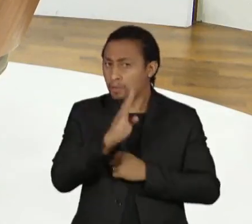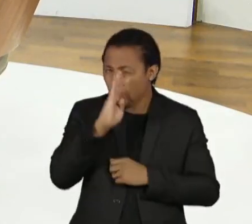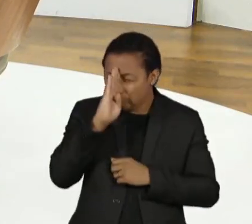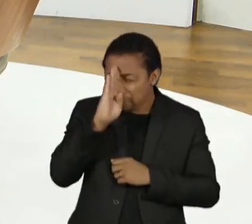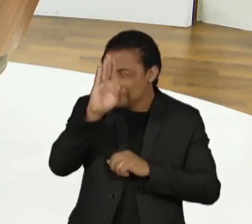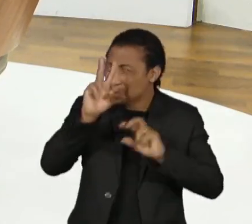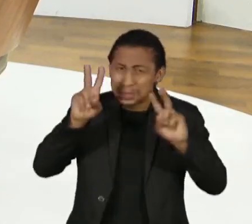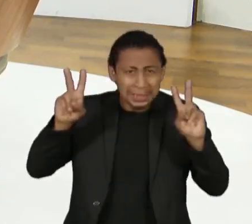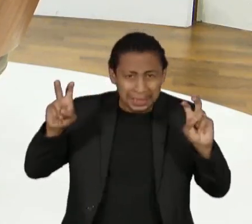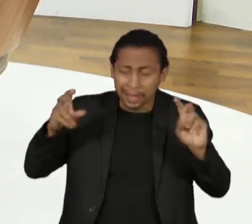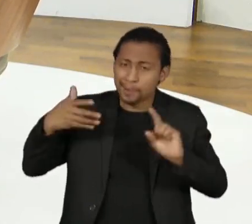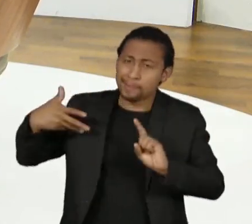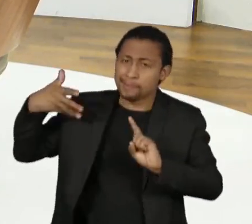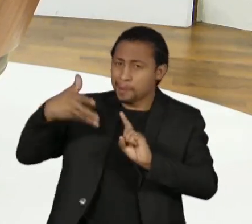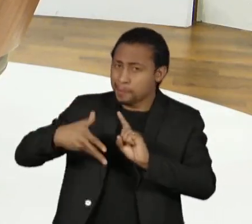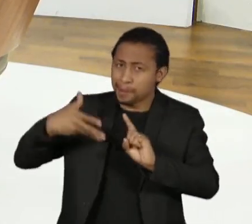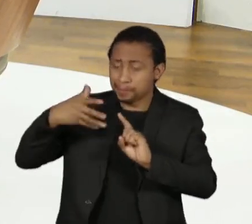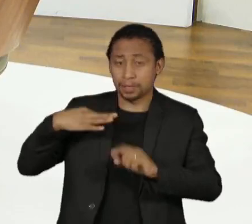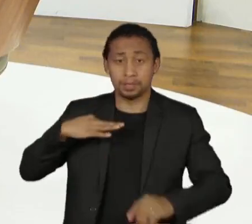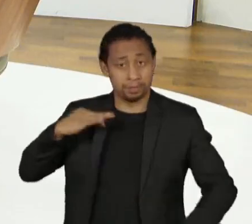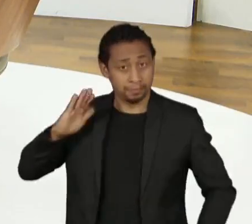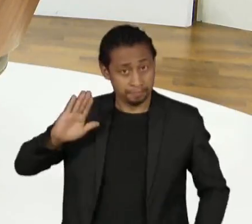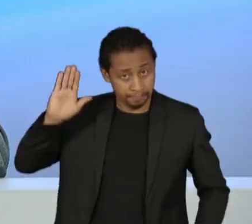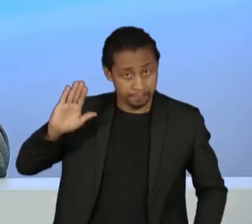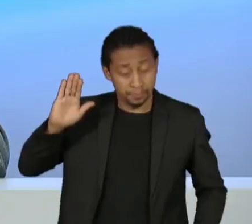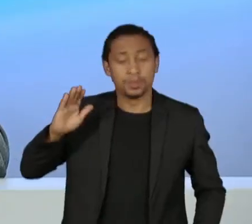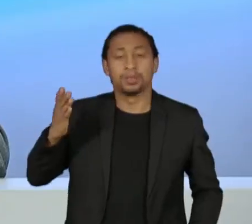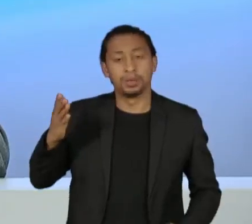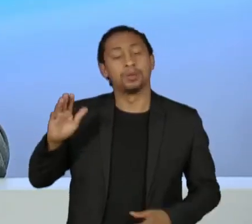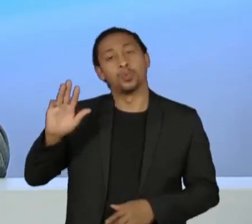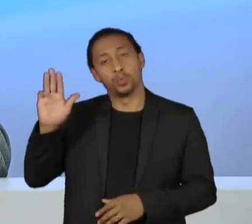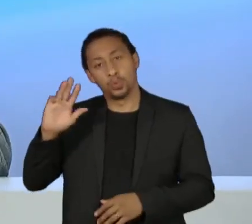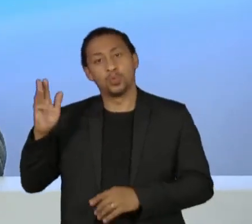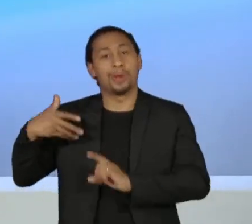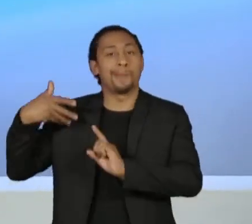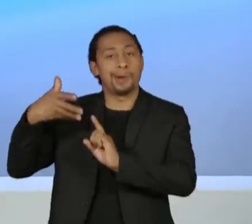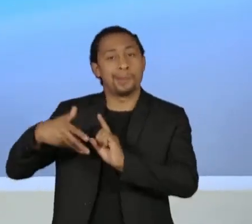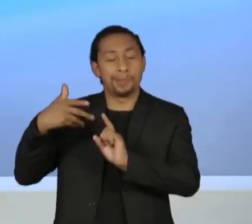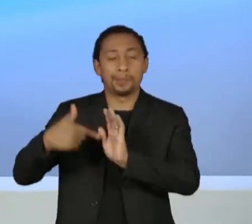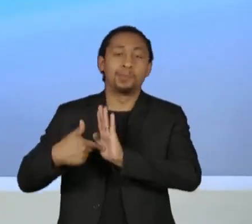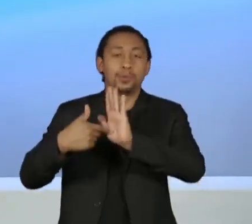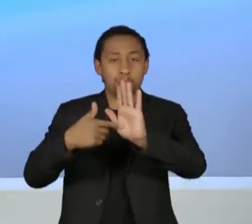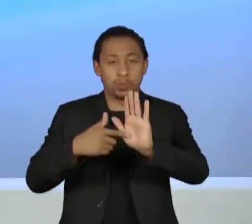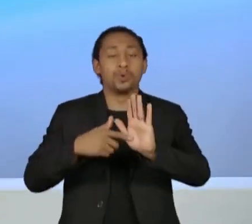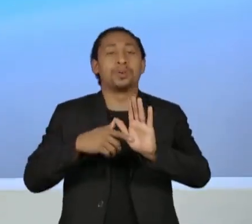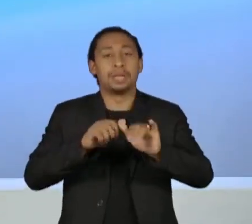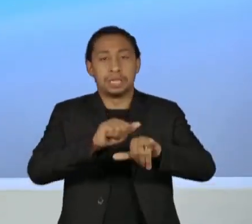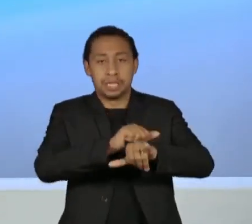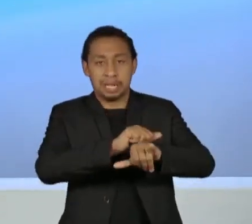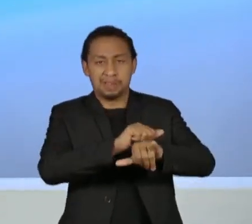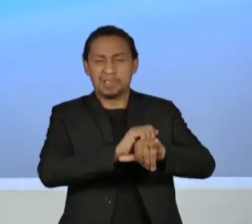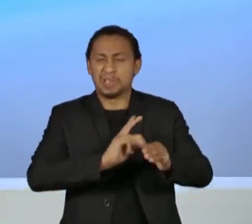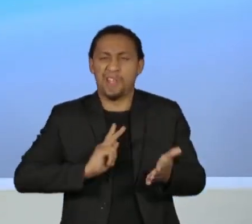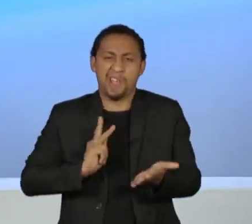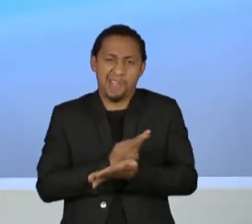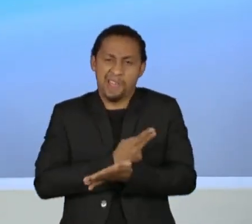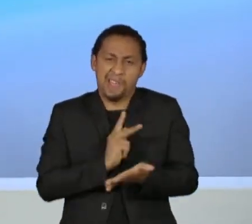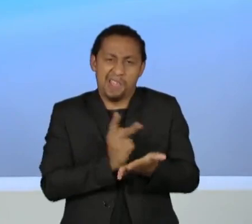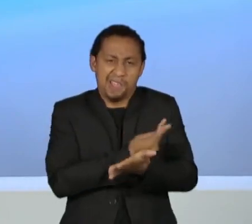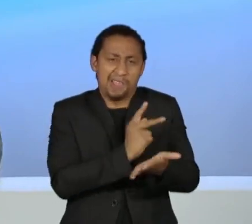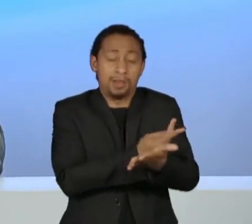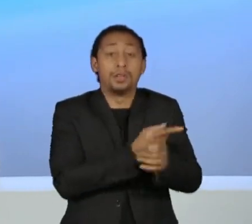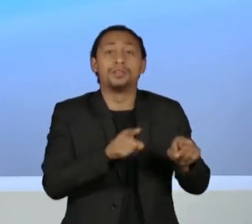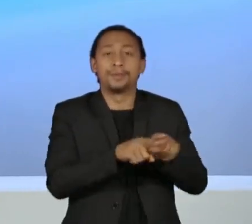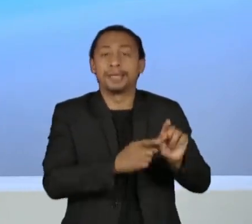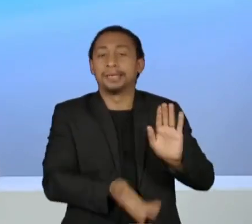O presidente Lula, durante a campanha, focou bastante nas falhas da Operação Lava Jato e na politização da Operação